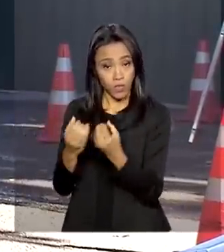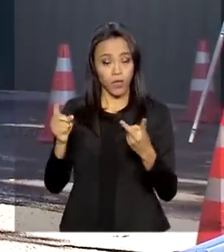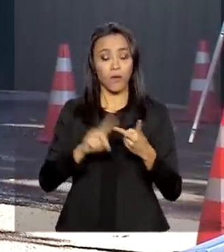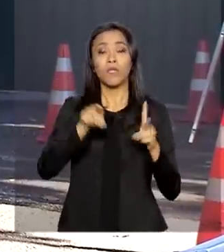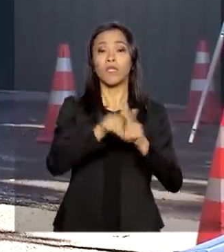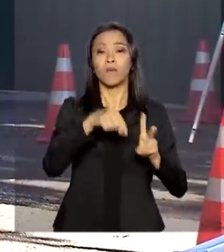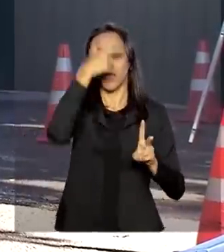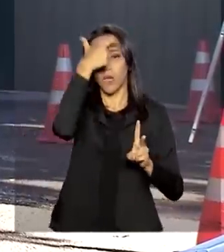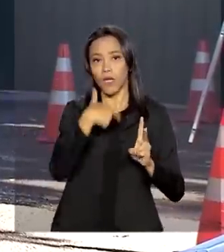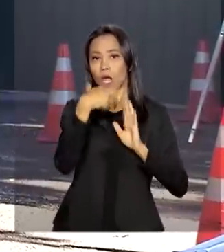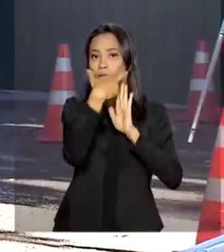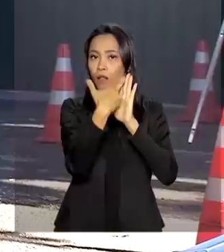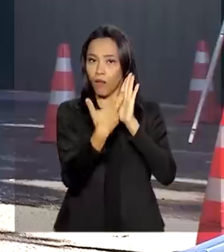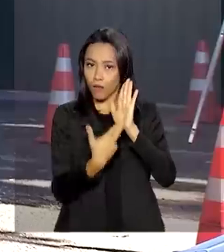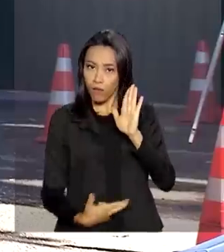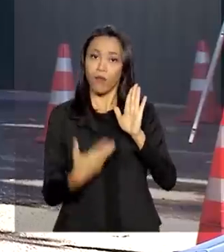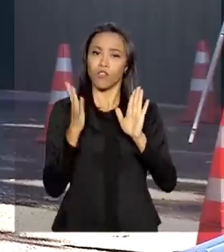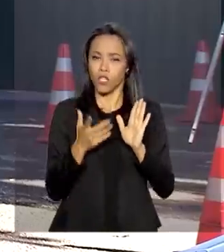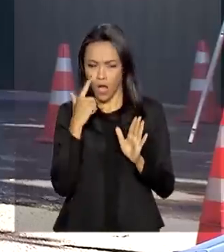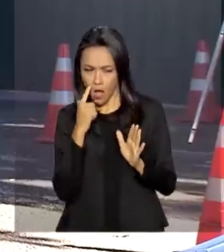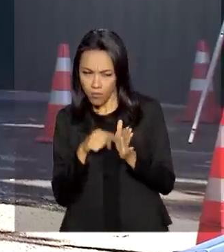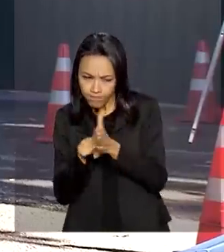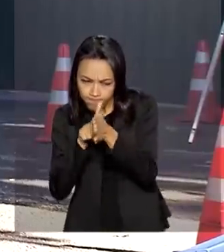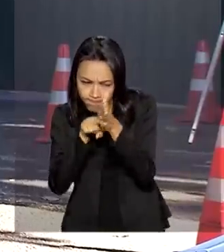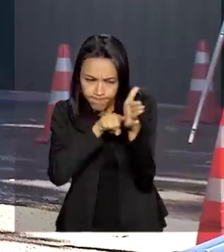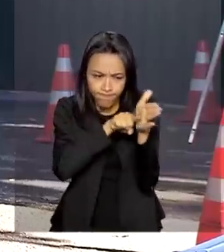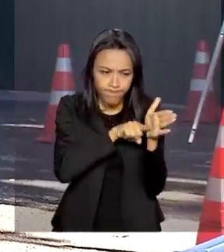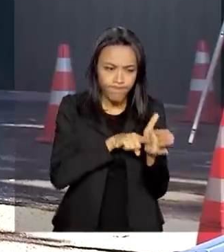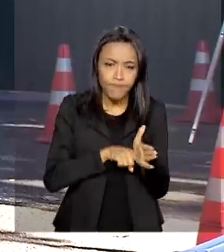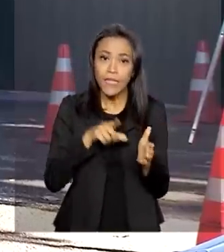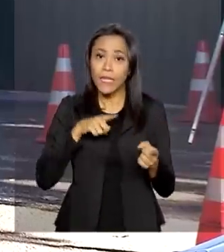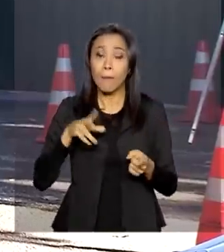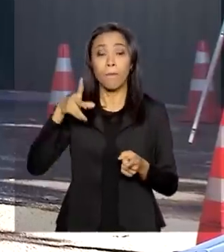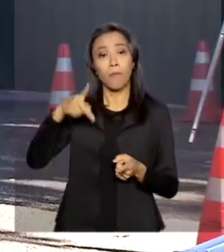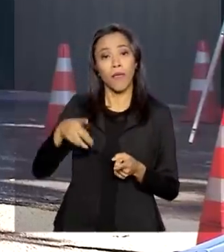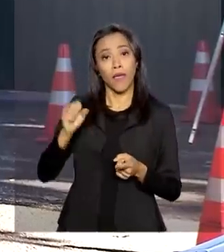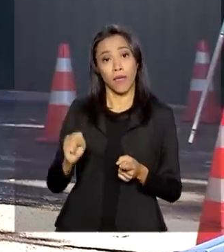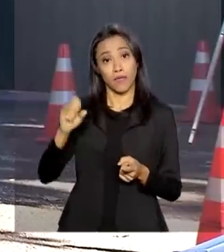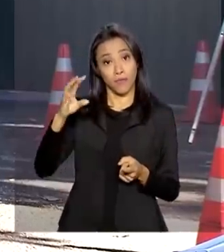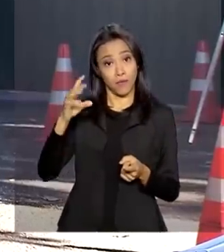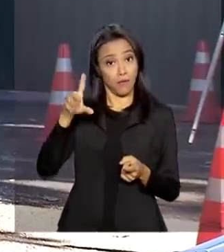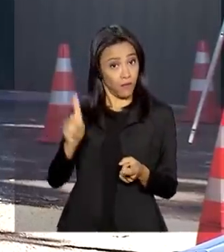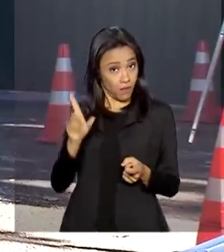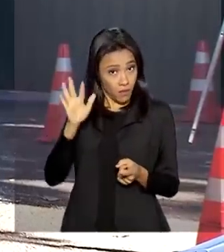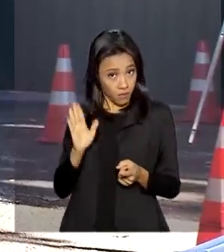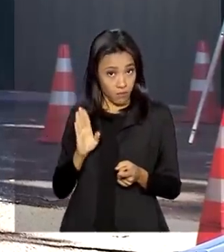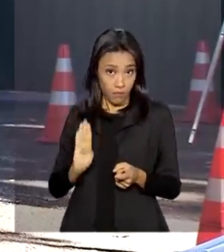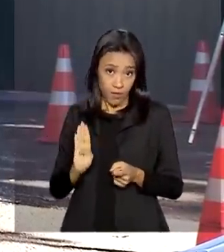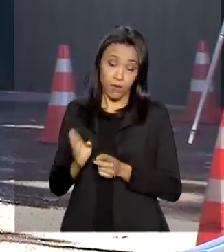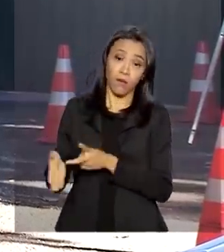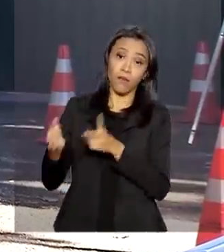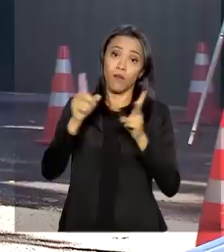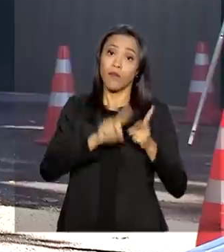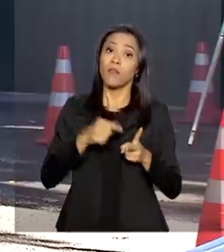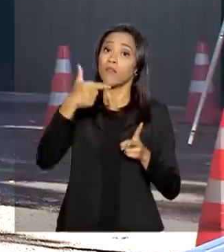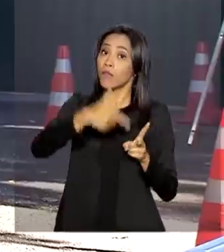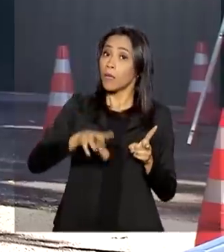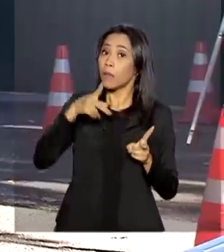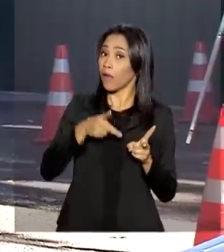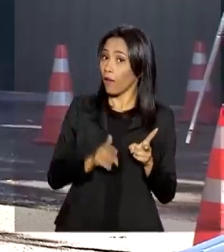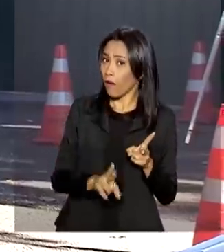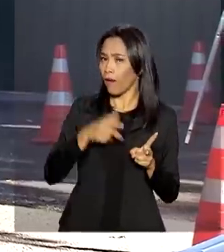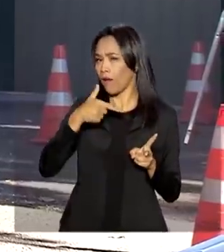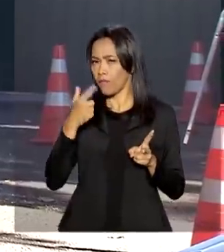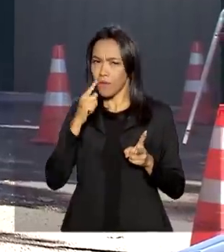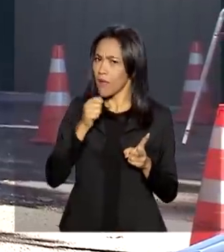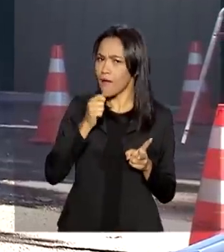Alguns partidos já foram sondados, a gente tem notícia aí do PSDB, do Democratas e também do PR, por enquanto sem definição,